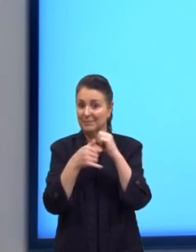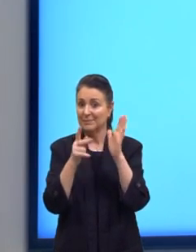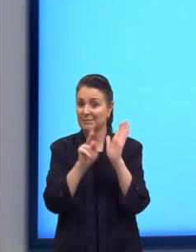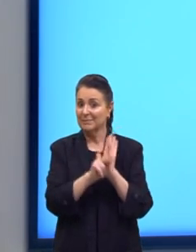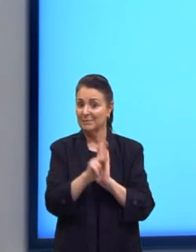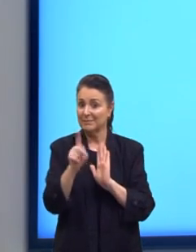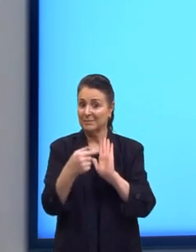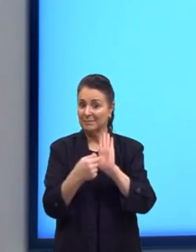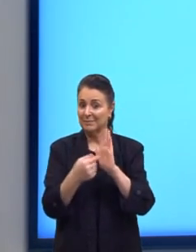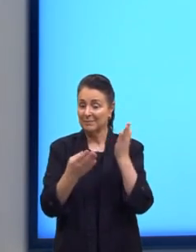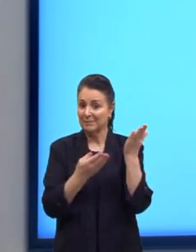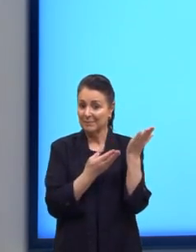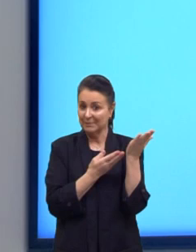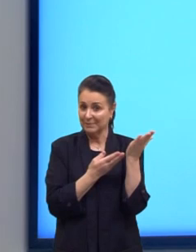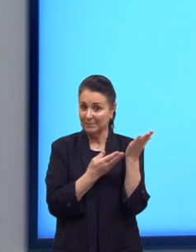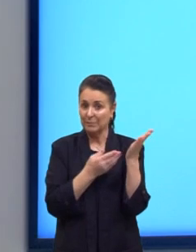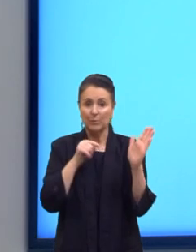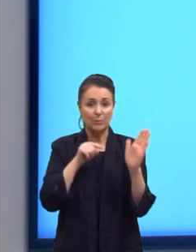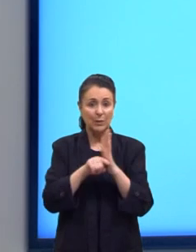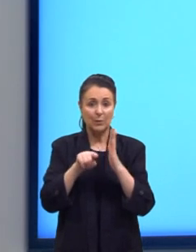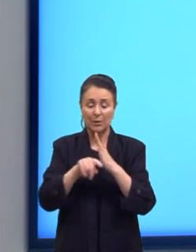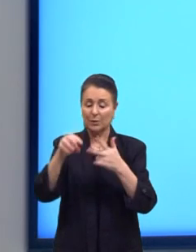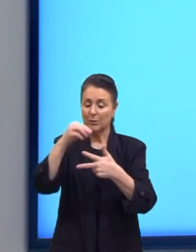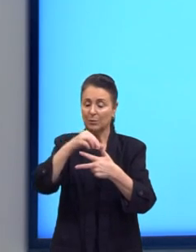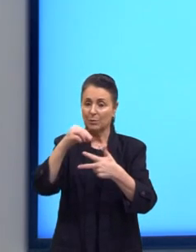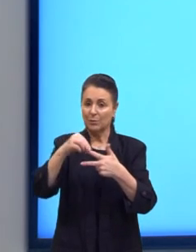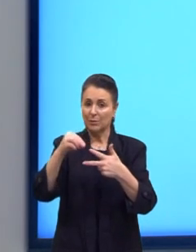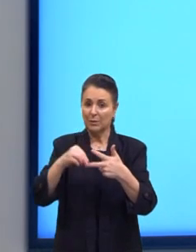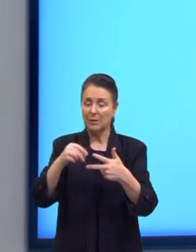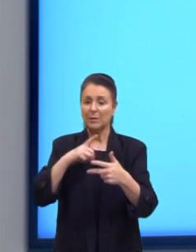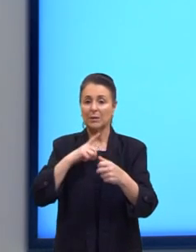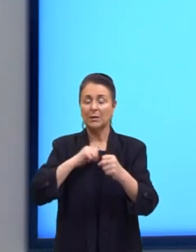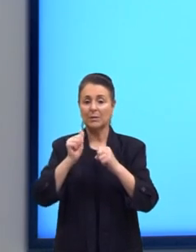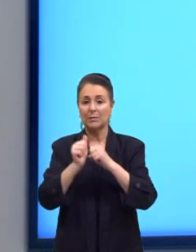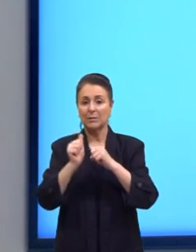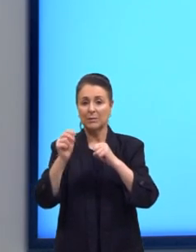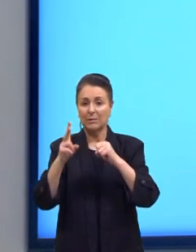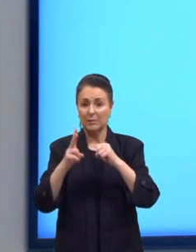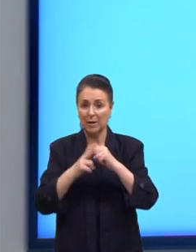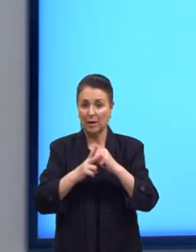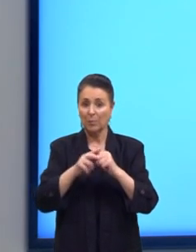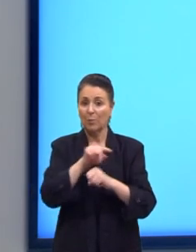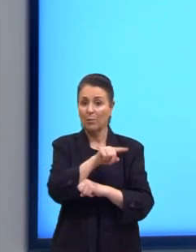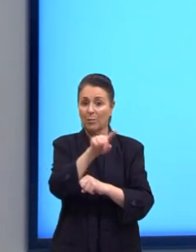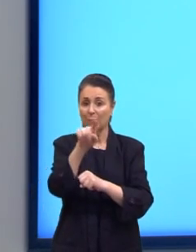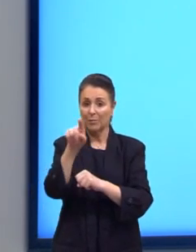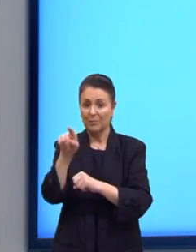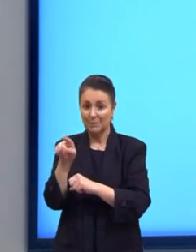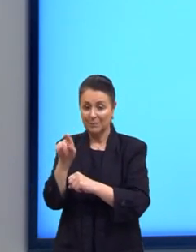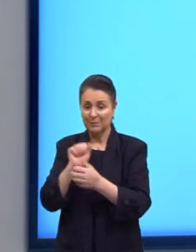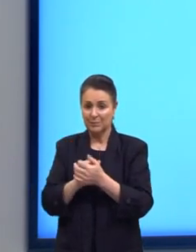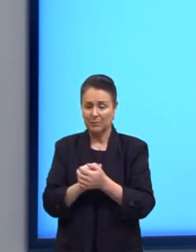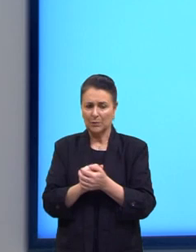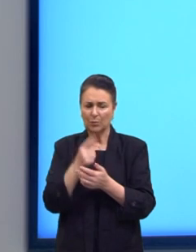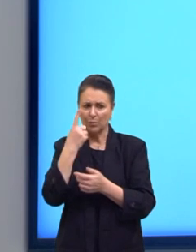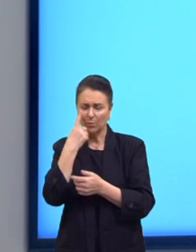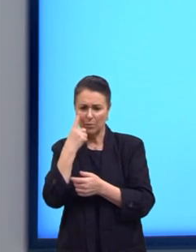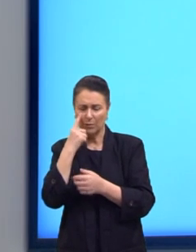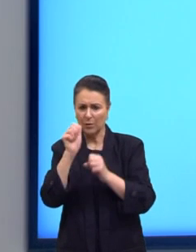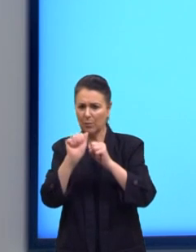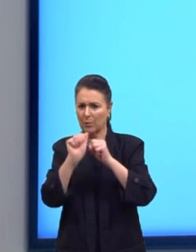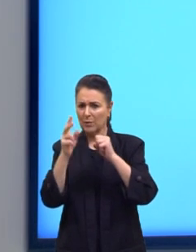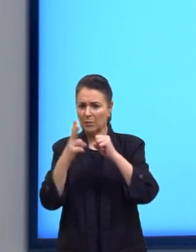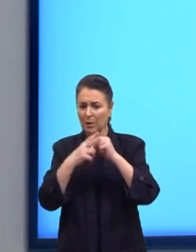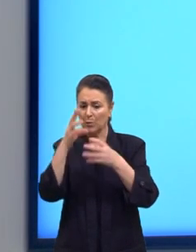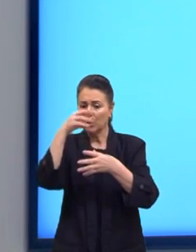São questões que caíram no Enem e que tem ali os advérbios para que vocês... Quando vocês enxergam um advérbio